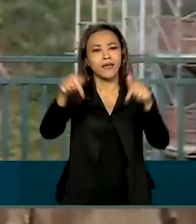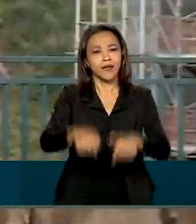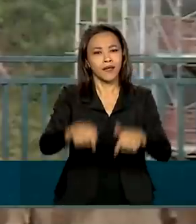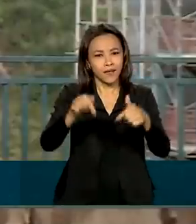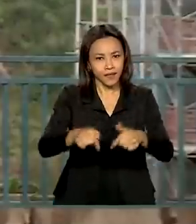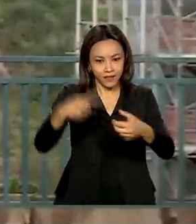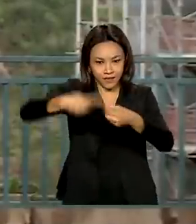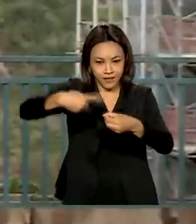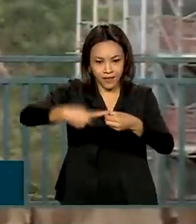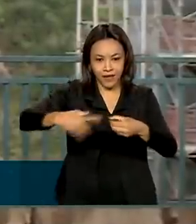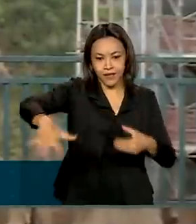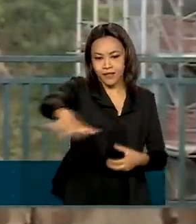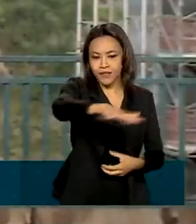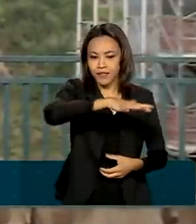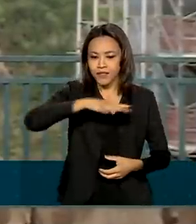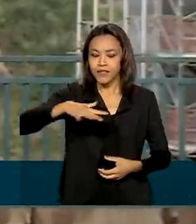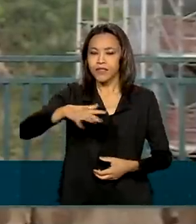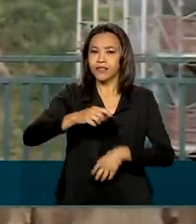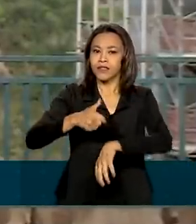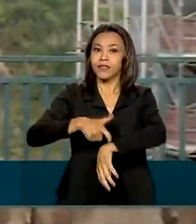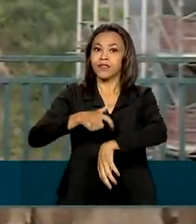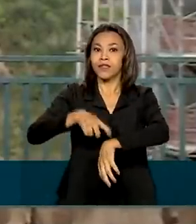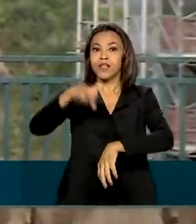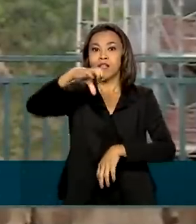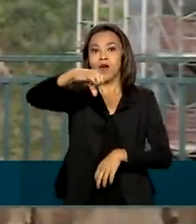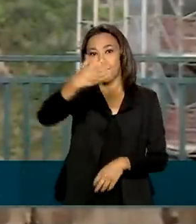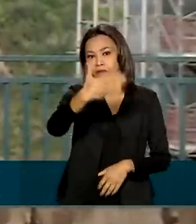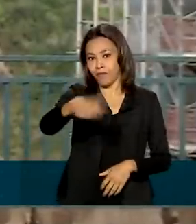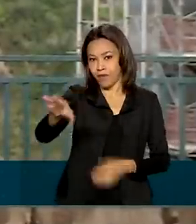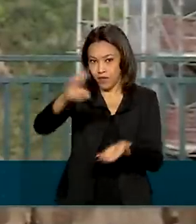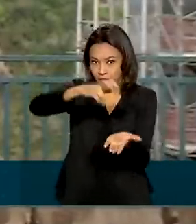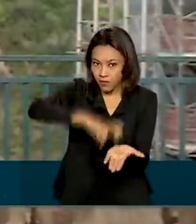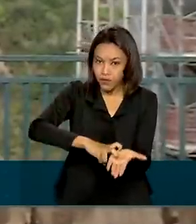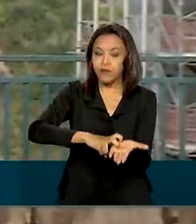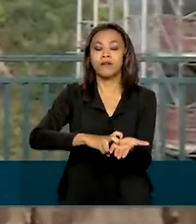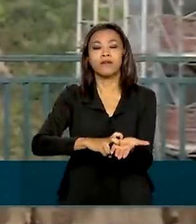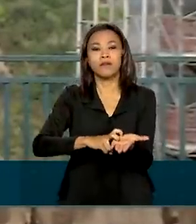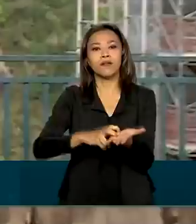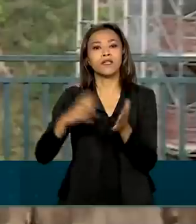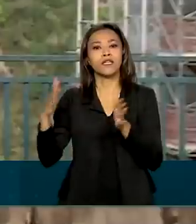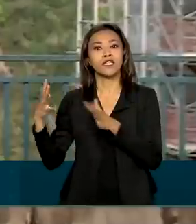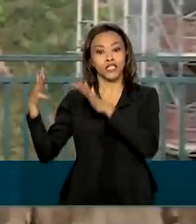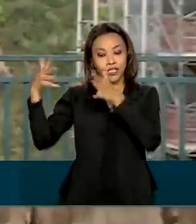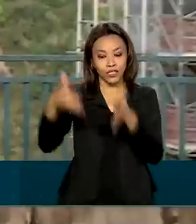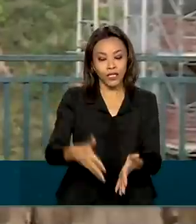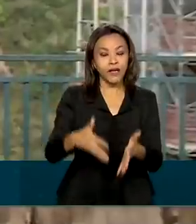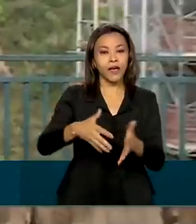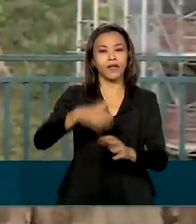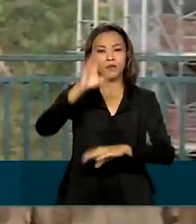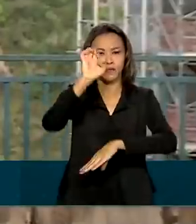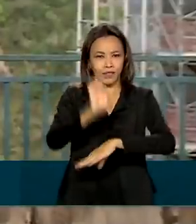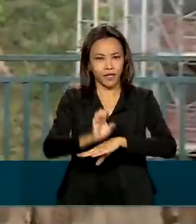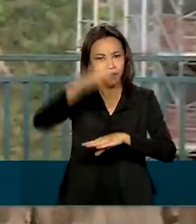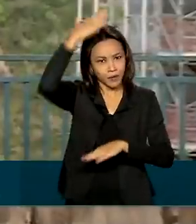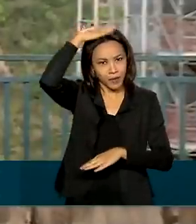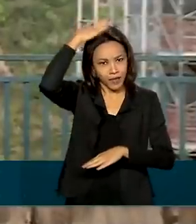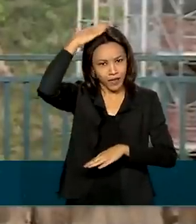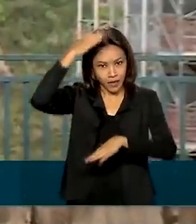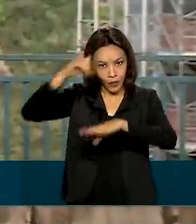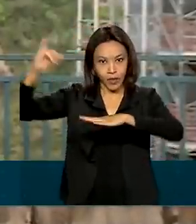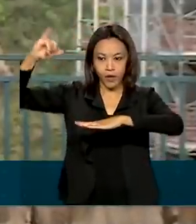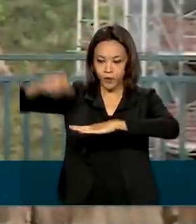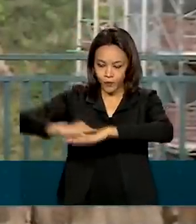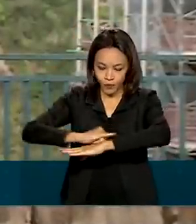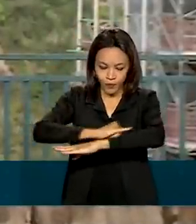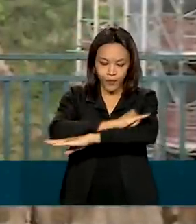Iguaçu, logo mais às 9h30 da manhã. Logo na chegada ao Paraná, no aeroporto, o presidente vai se